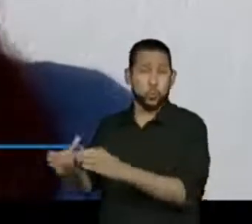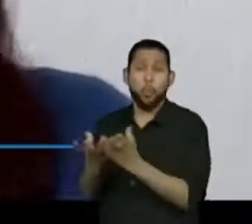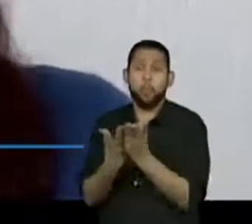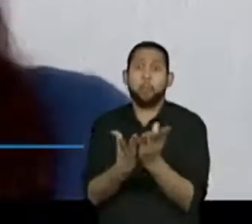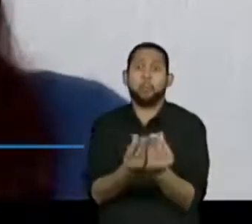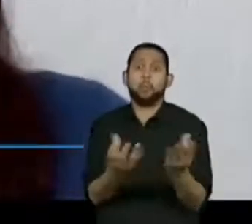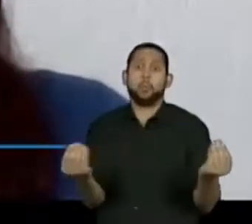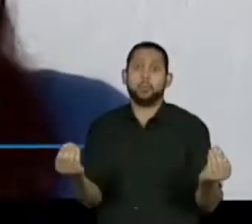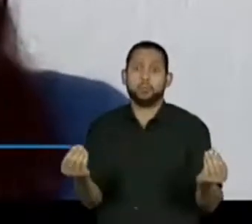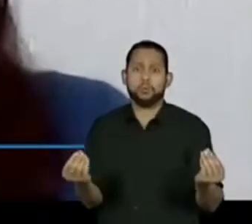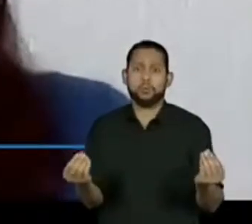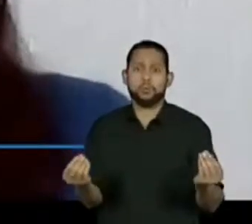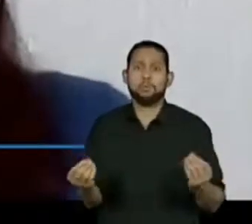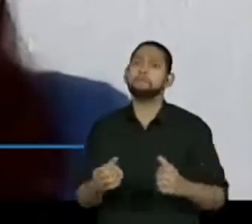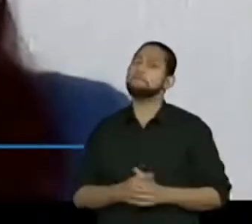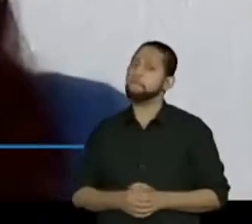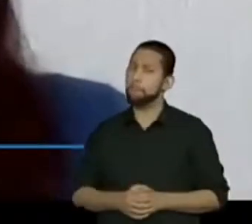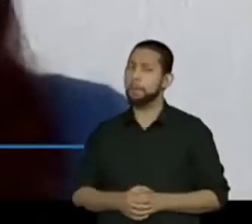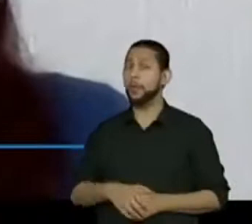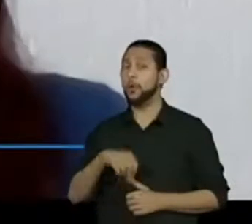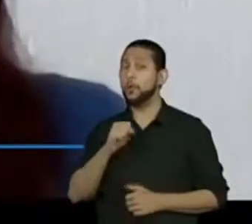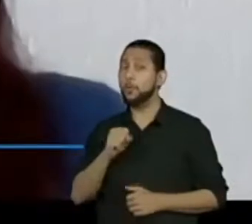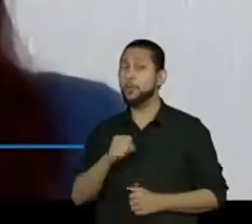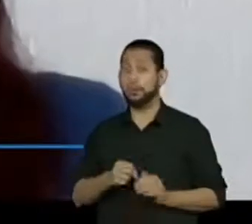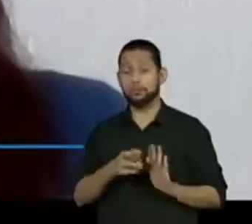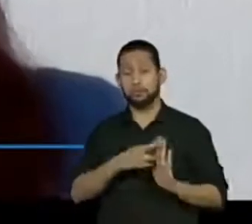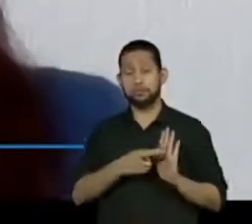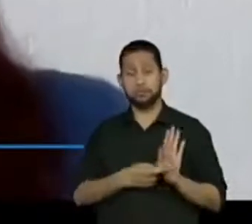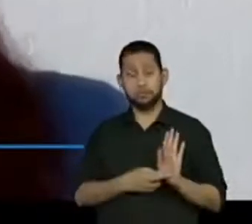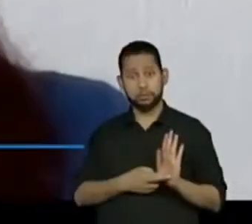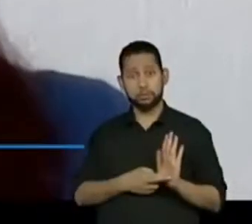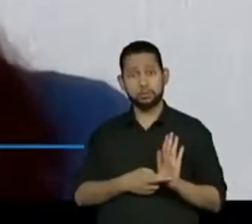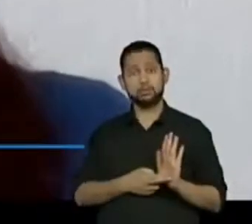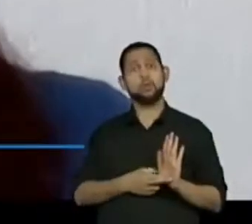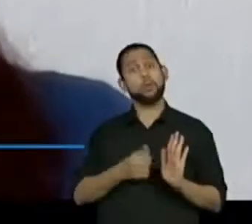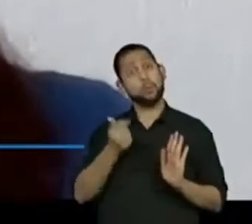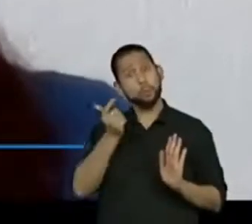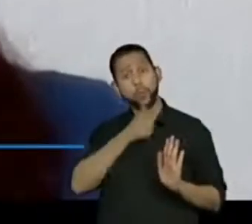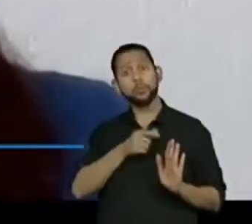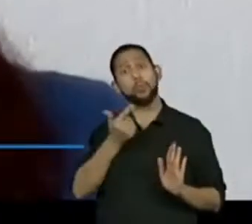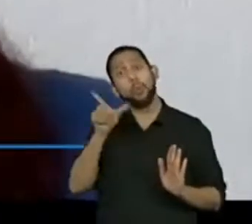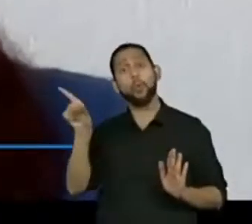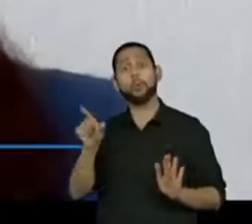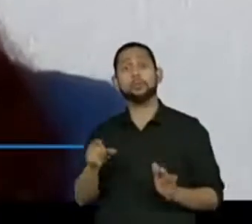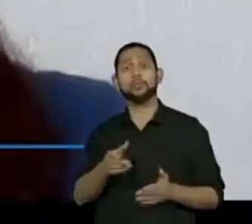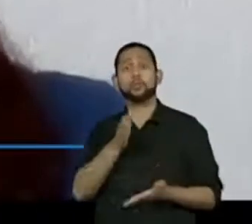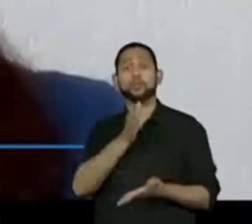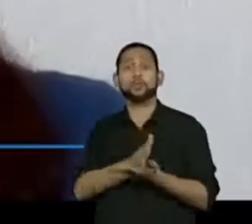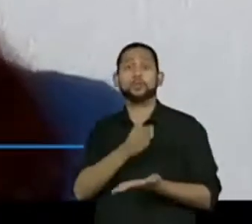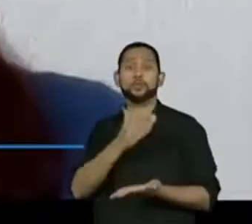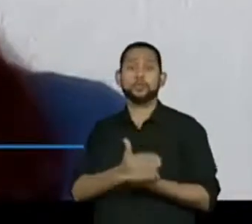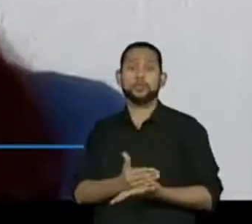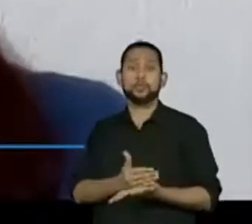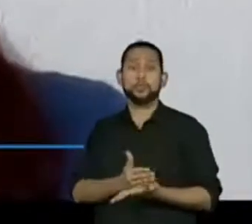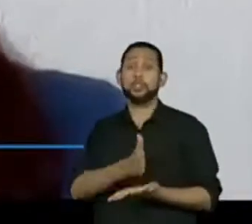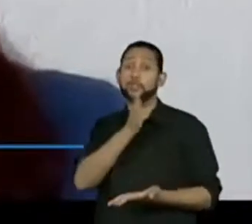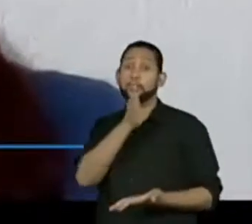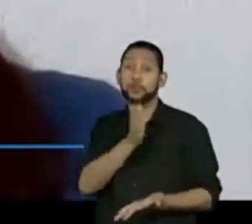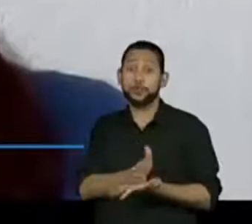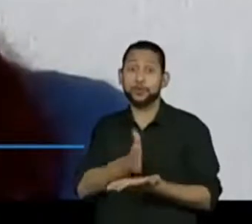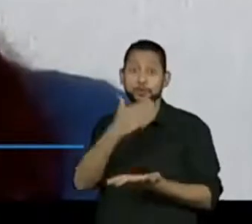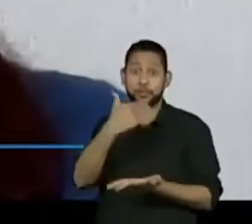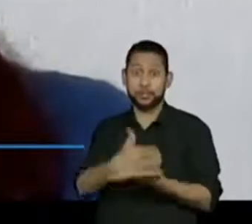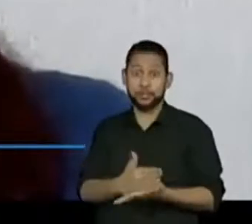dividir essa receita. E aí eu posso dividir em duas partes